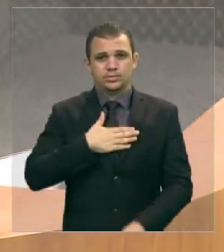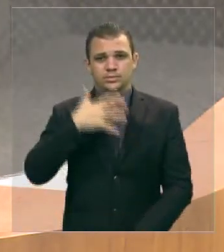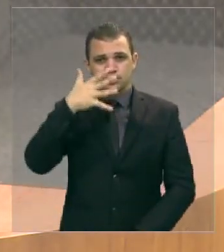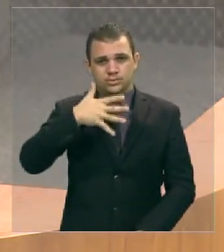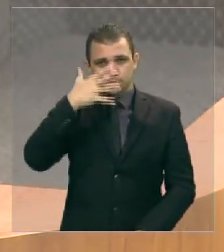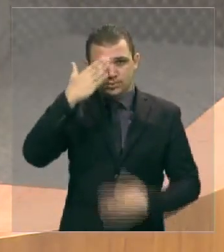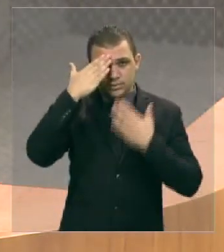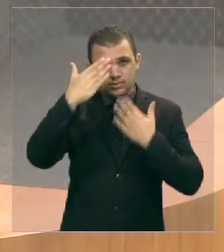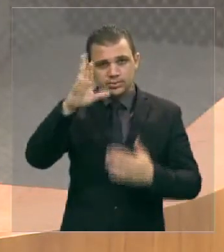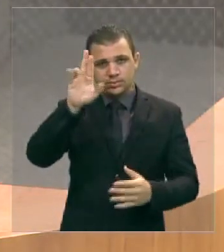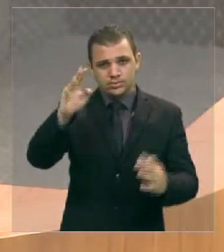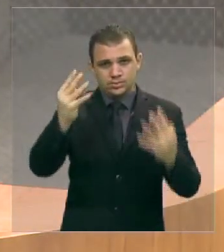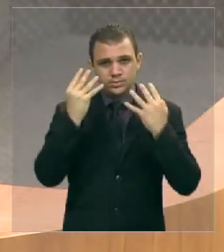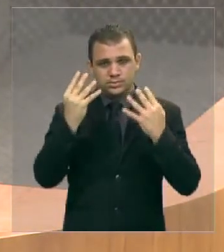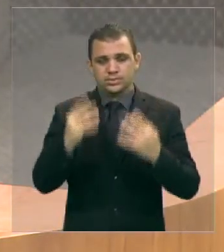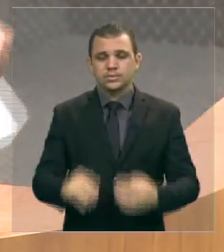muito obrigado pela atenção